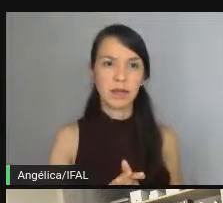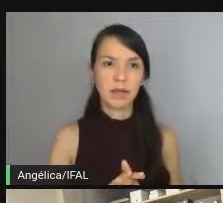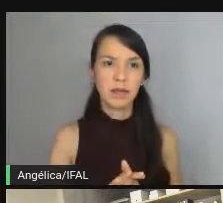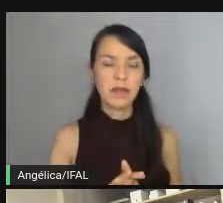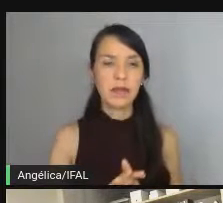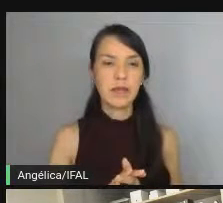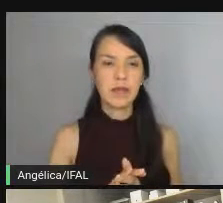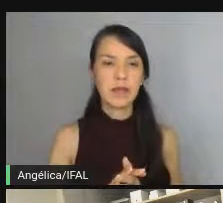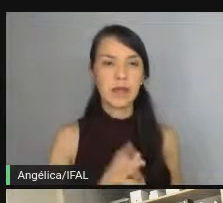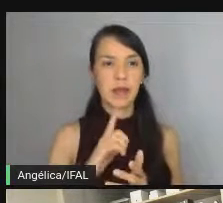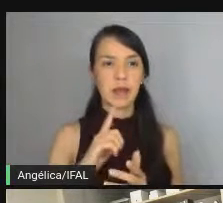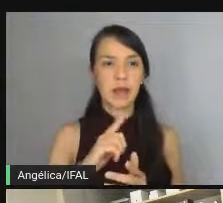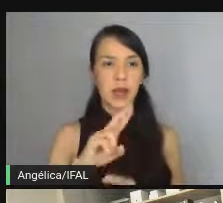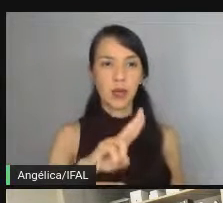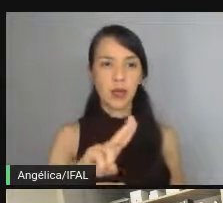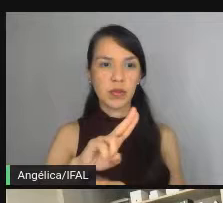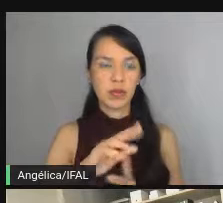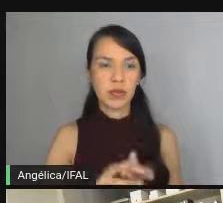invocando via